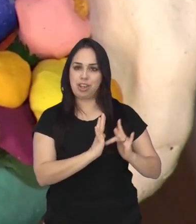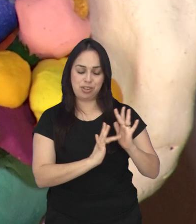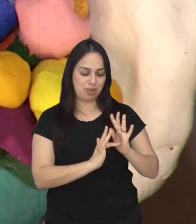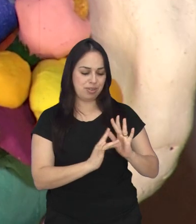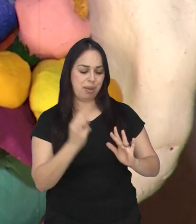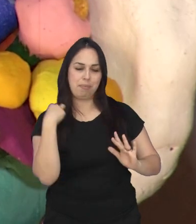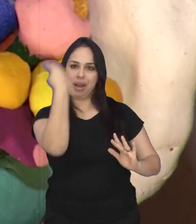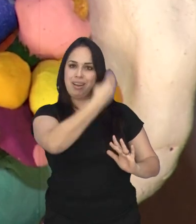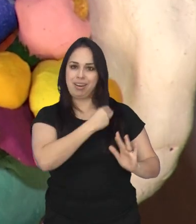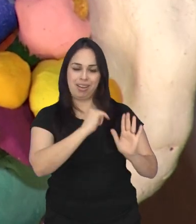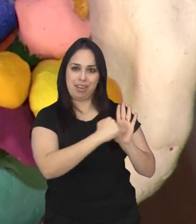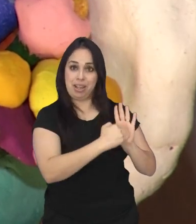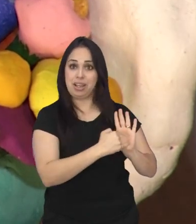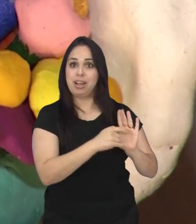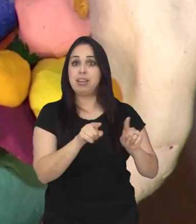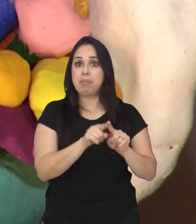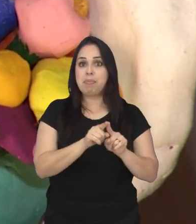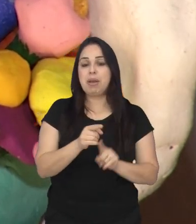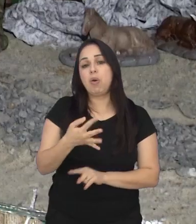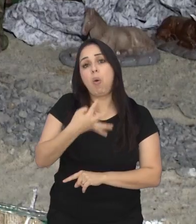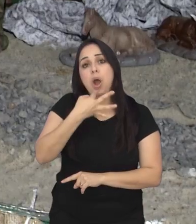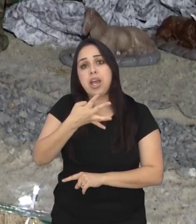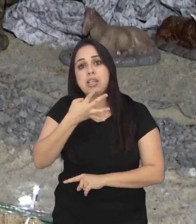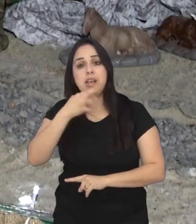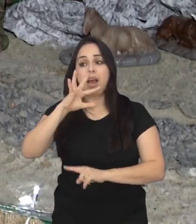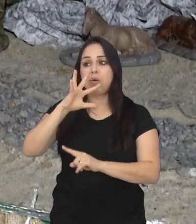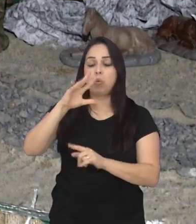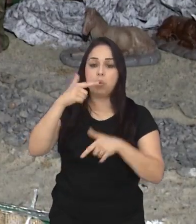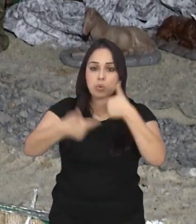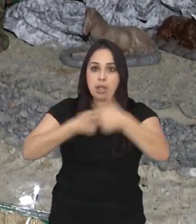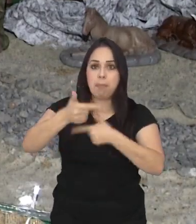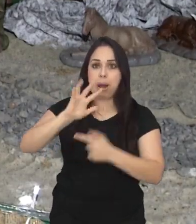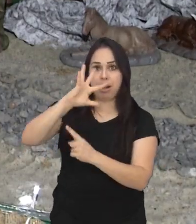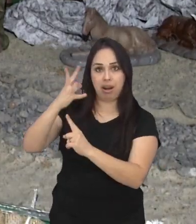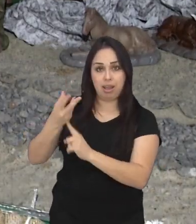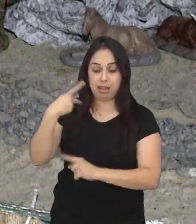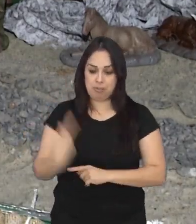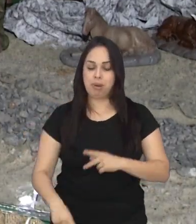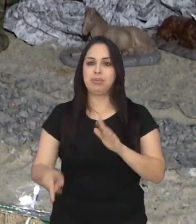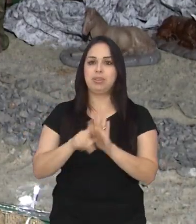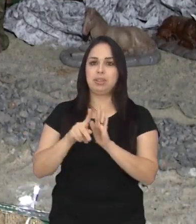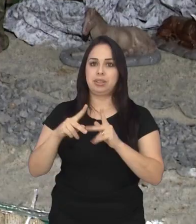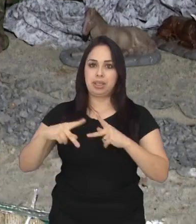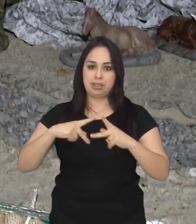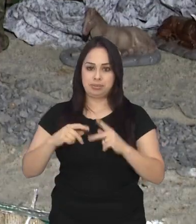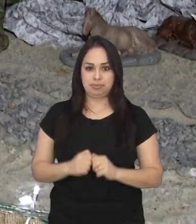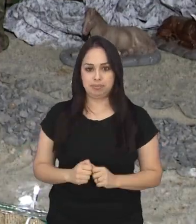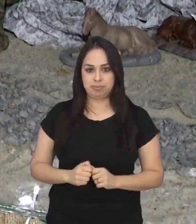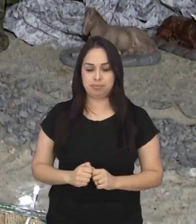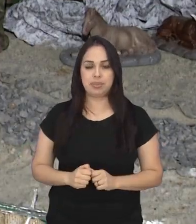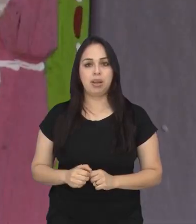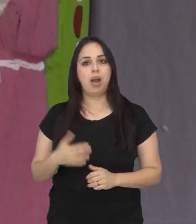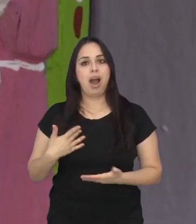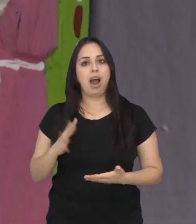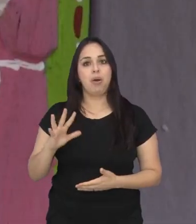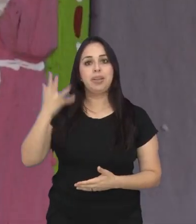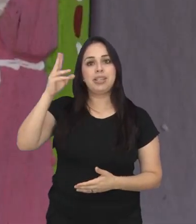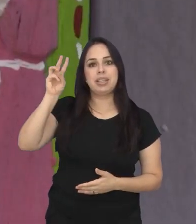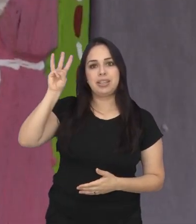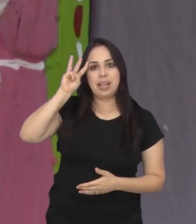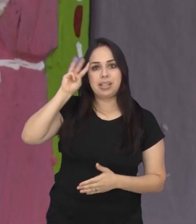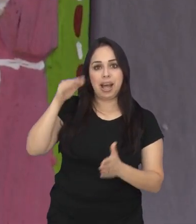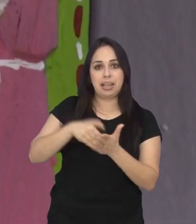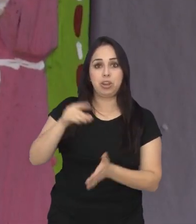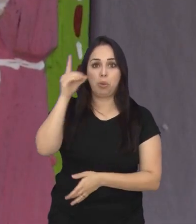de trabalho dos figureiros aqui, dos fazedores aqui de São José. A misturação acontece de terça a domingo,